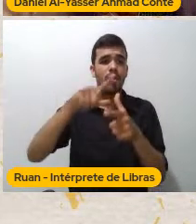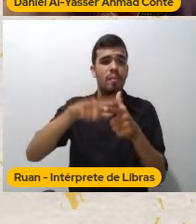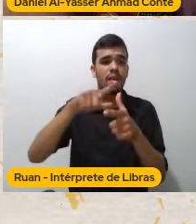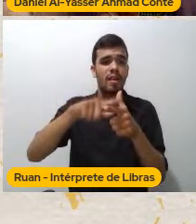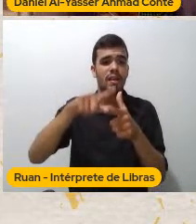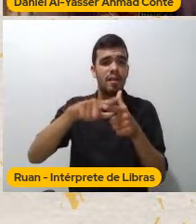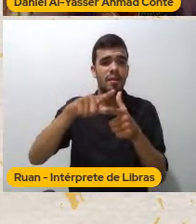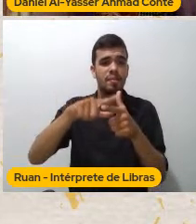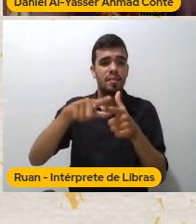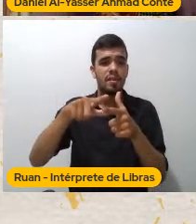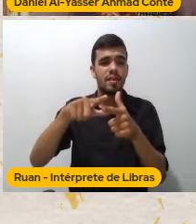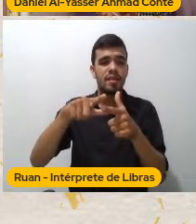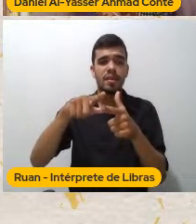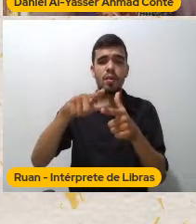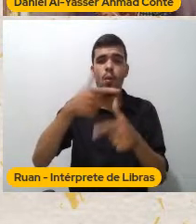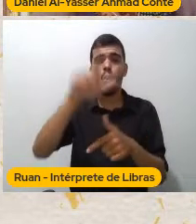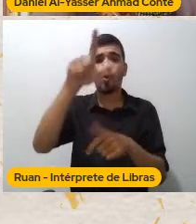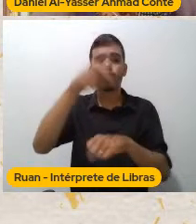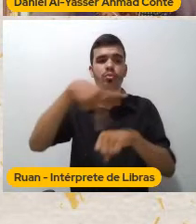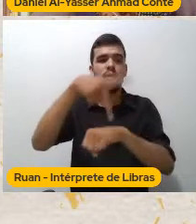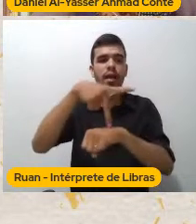solução Sim Né?